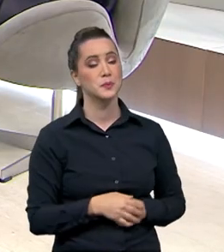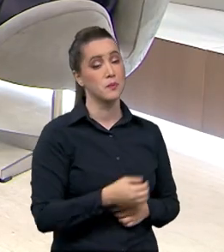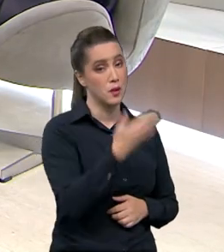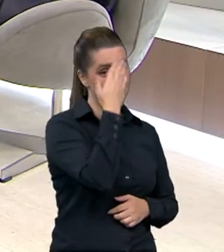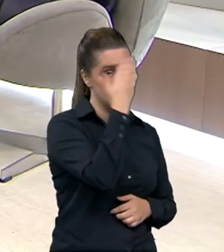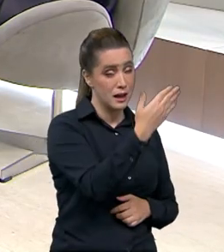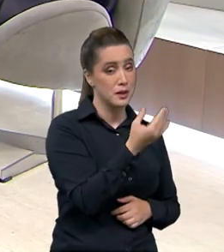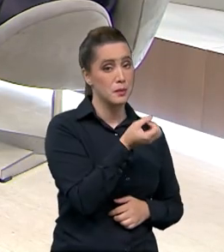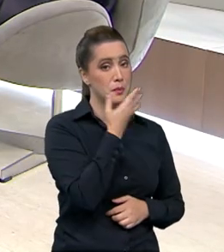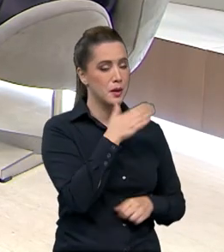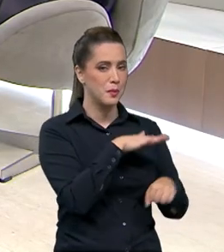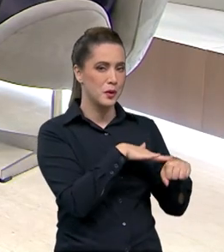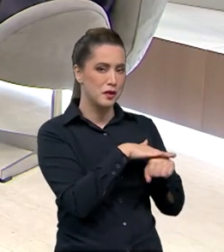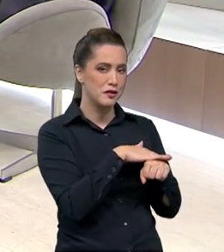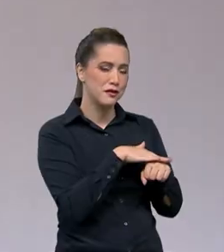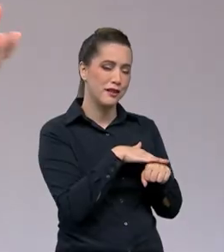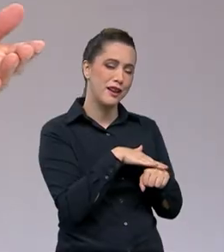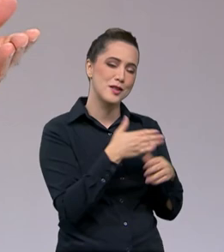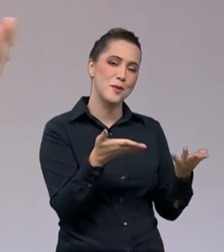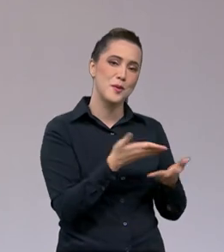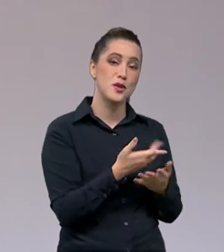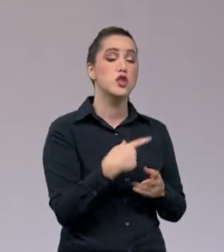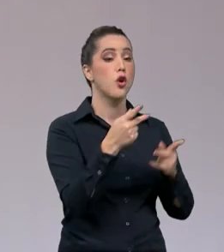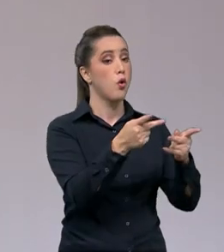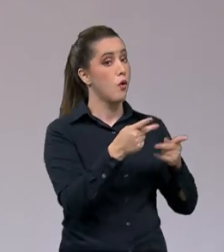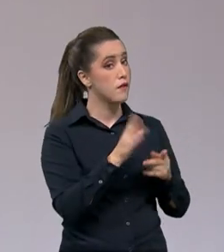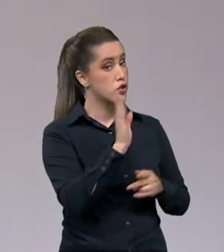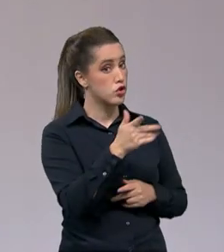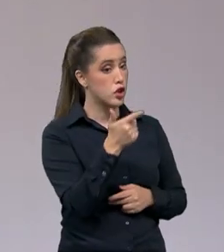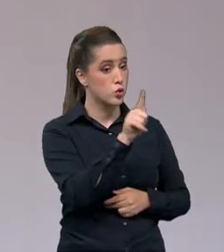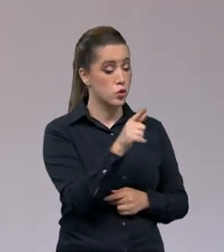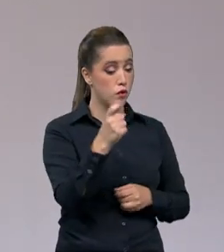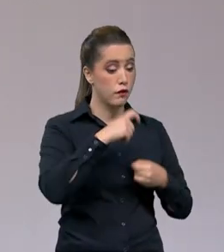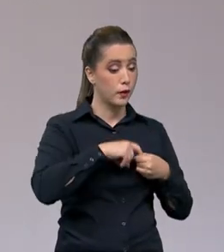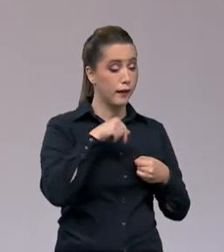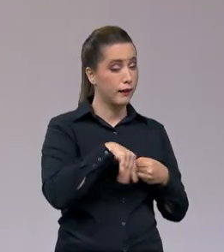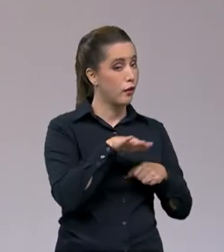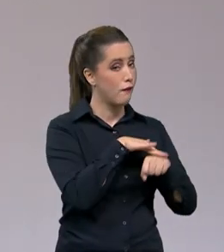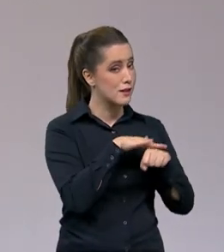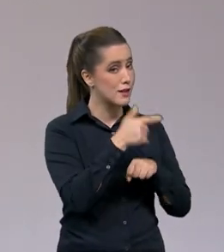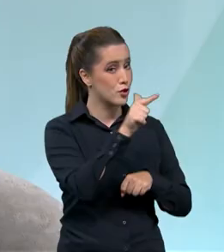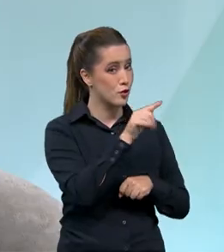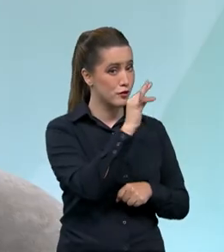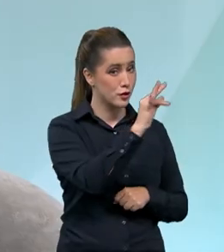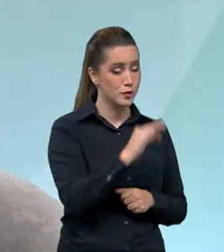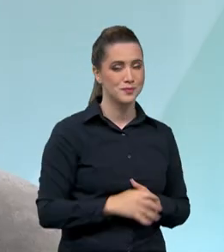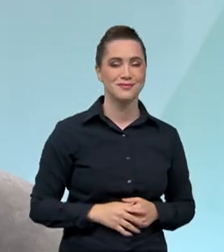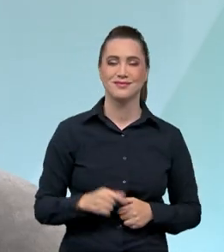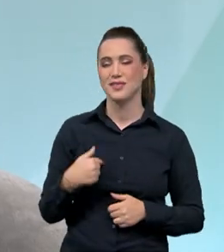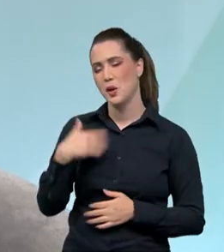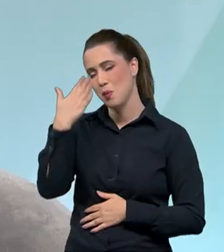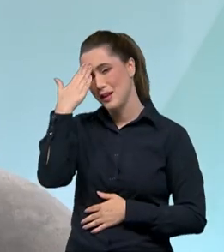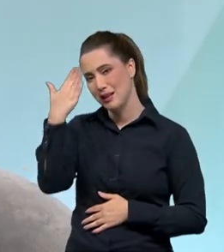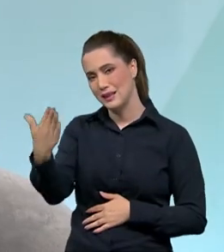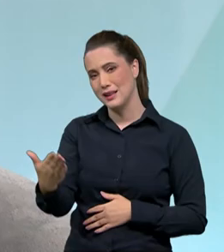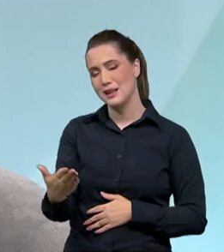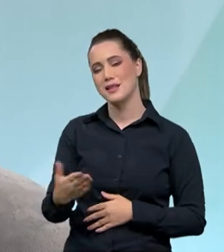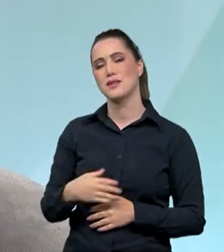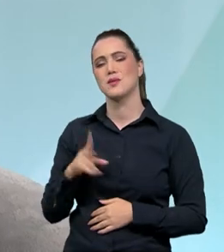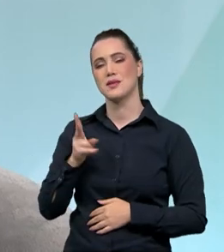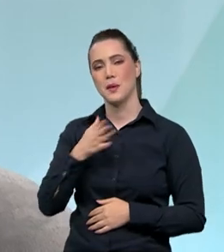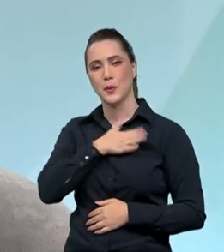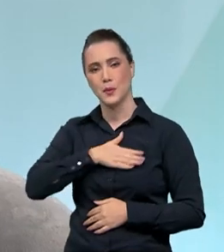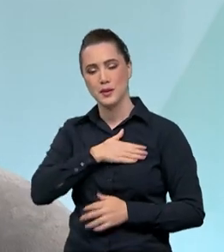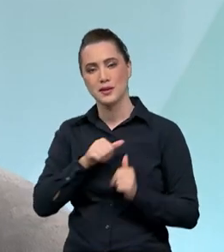ótima conversa aqui que o senhor nos proporcionou, e já fica o convite aí para voltar e a gente retomar esse assunto futuramente. Muito obrigado, Roberto, vai ser sempre um